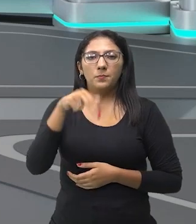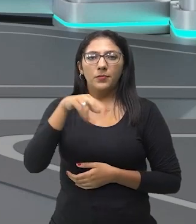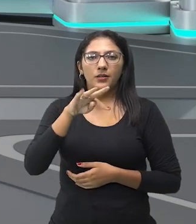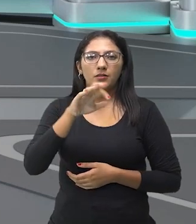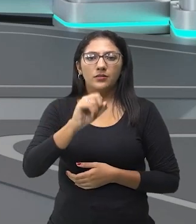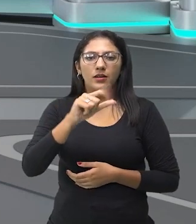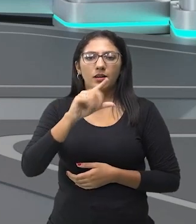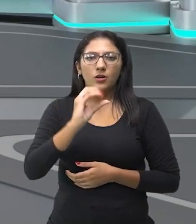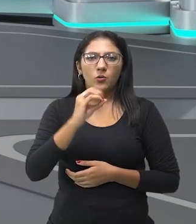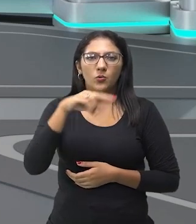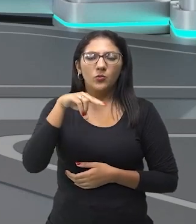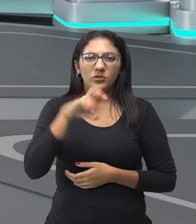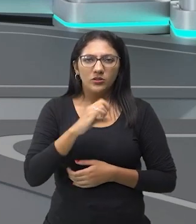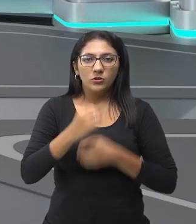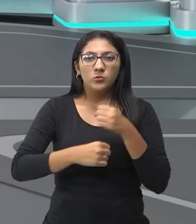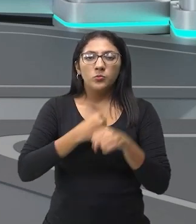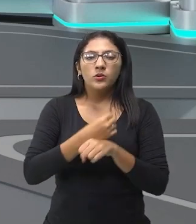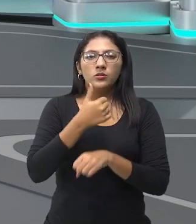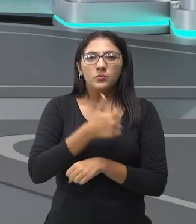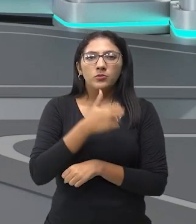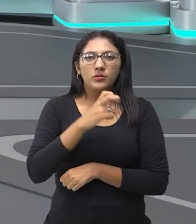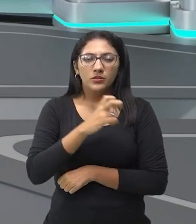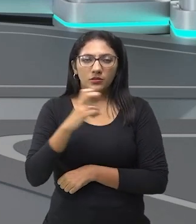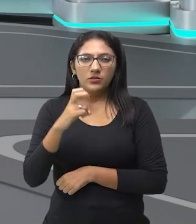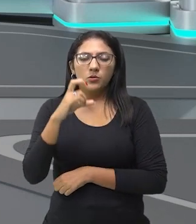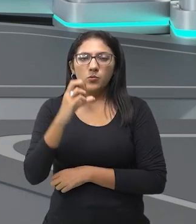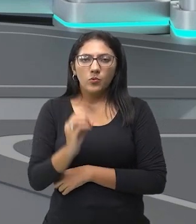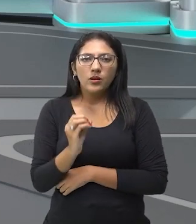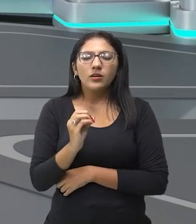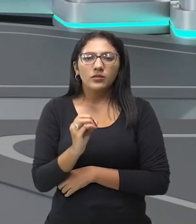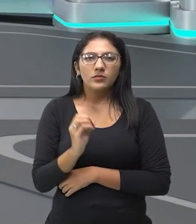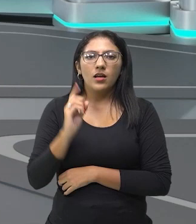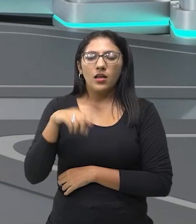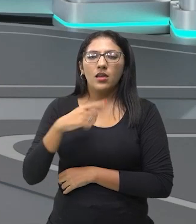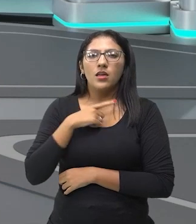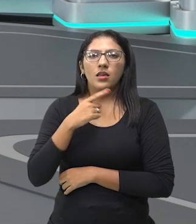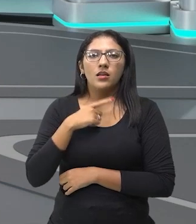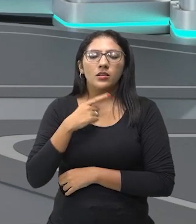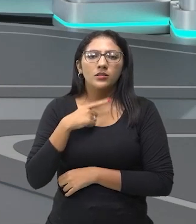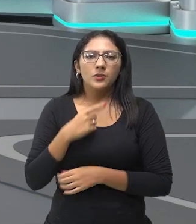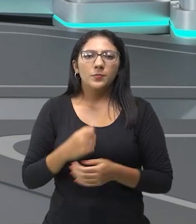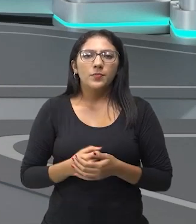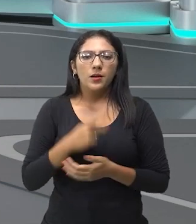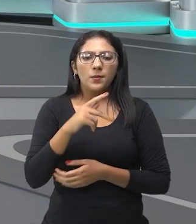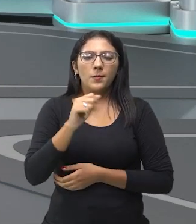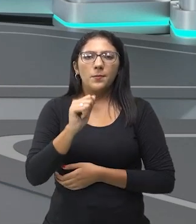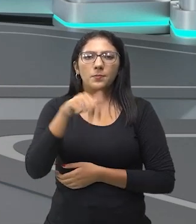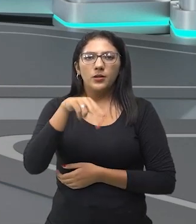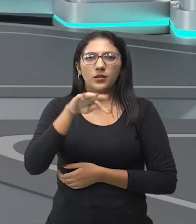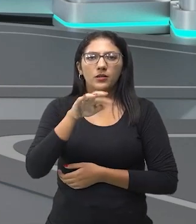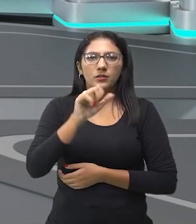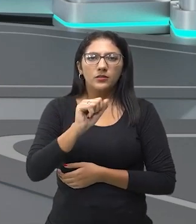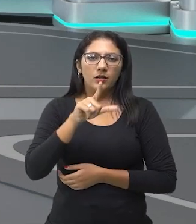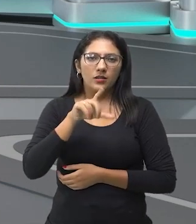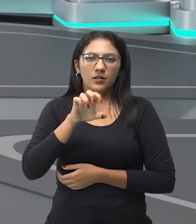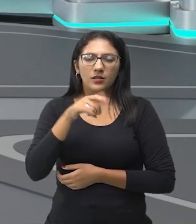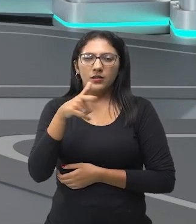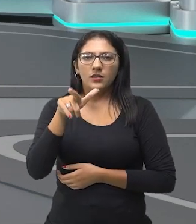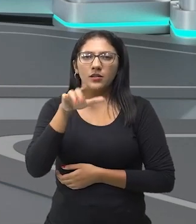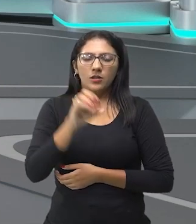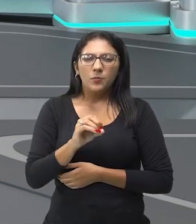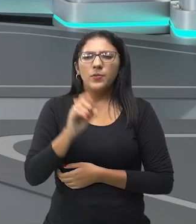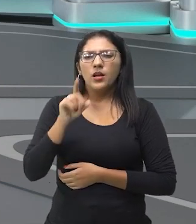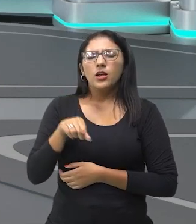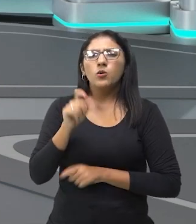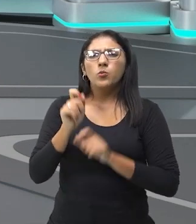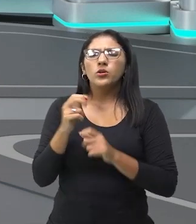Pantalone, certo? 1550, ou seja, o chamado também Pantaleão. Ele era um rico